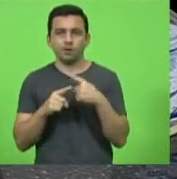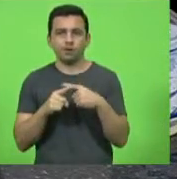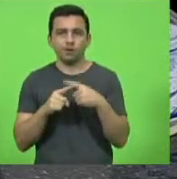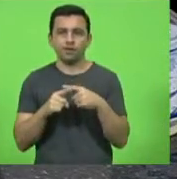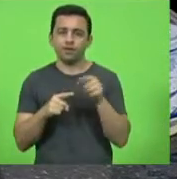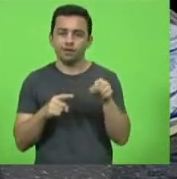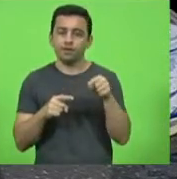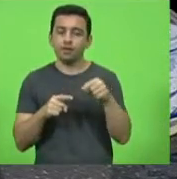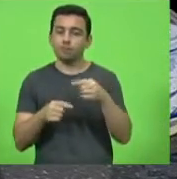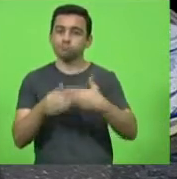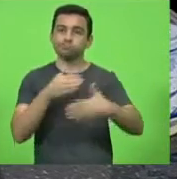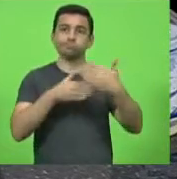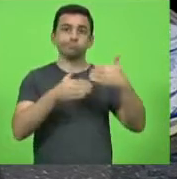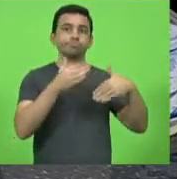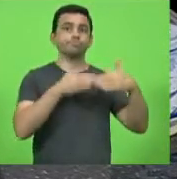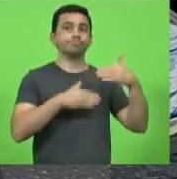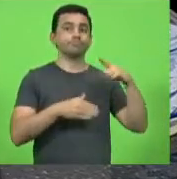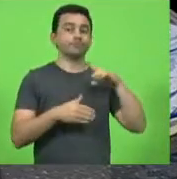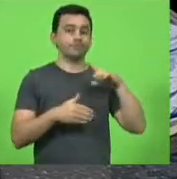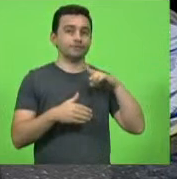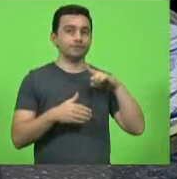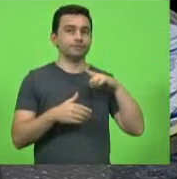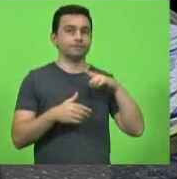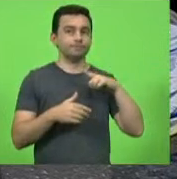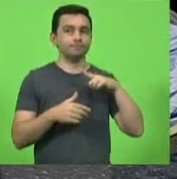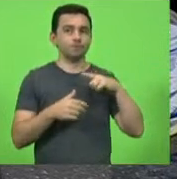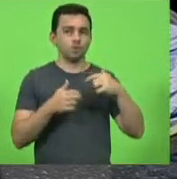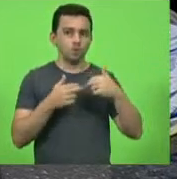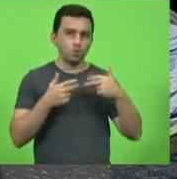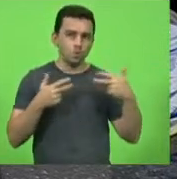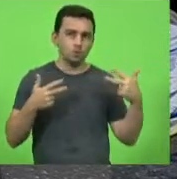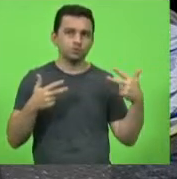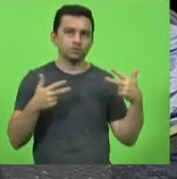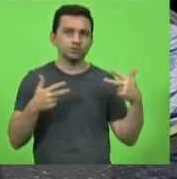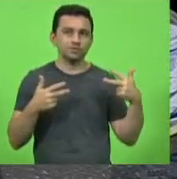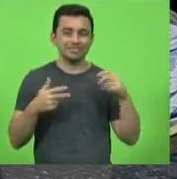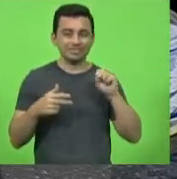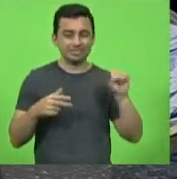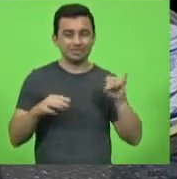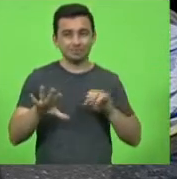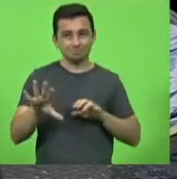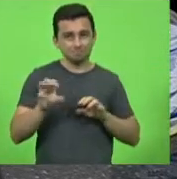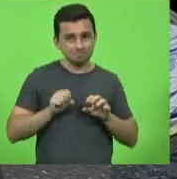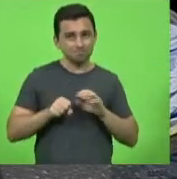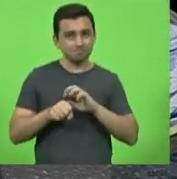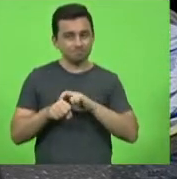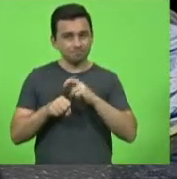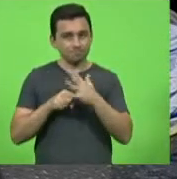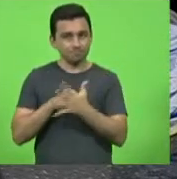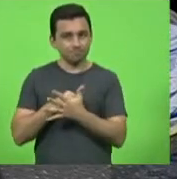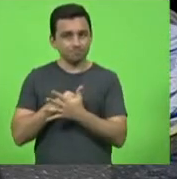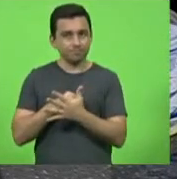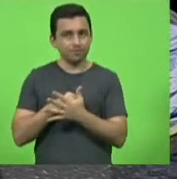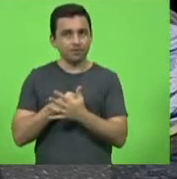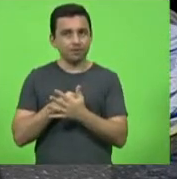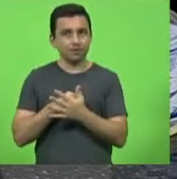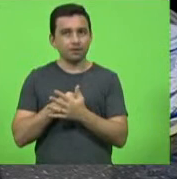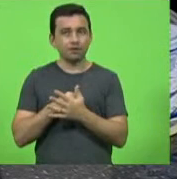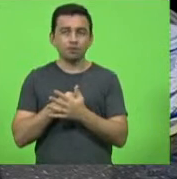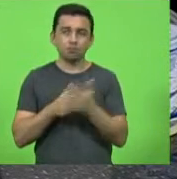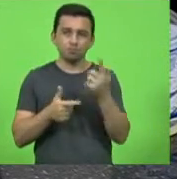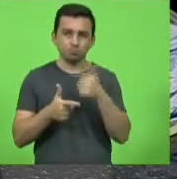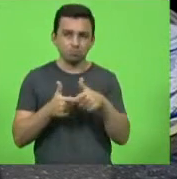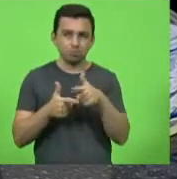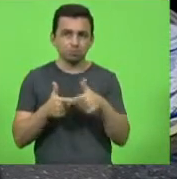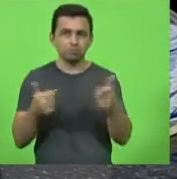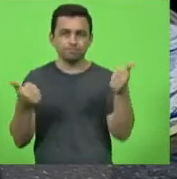antecedente que poderia caso contraísse esse vírus ter algum tipo